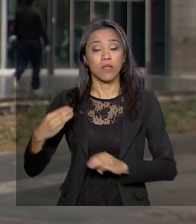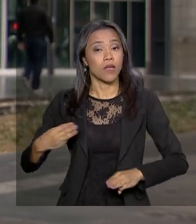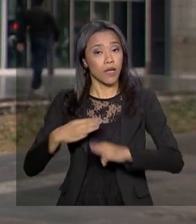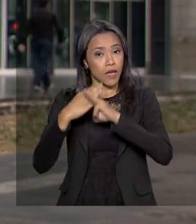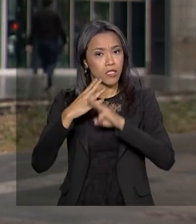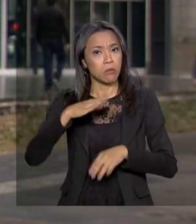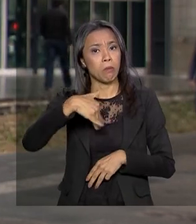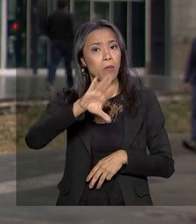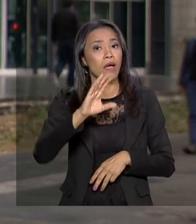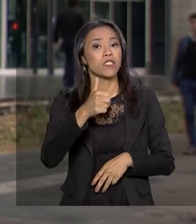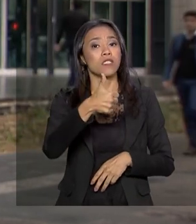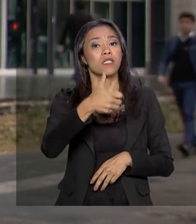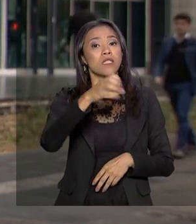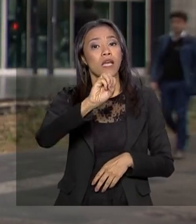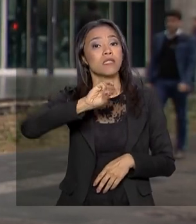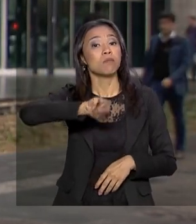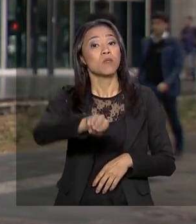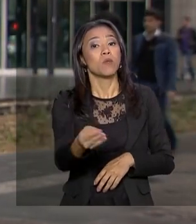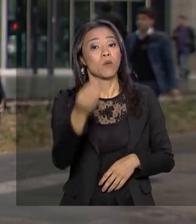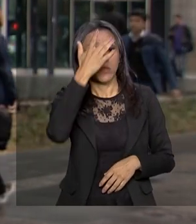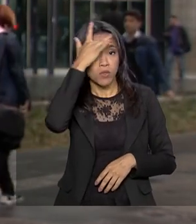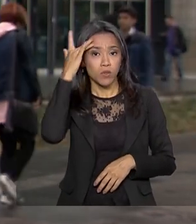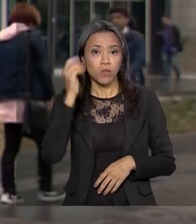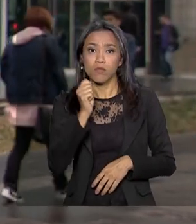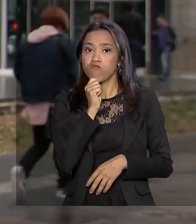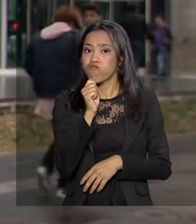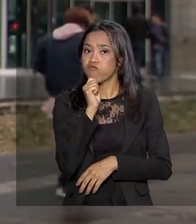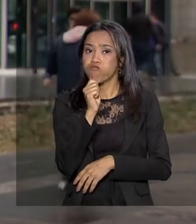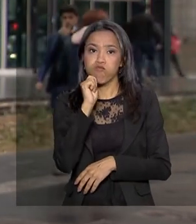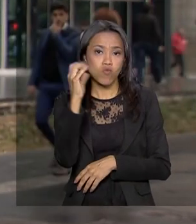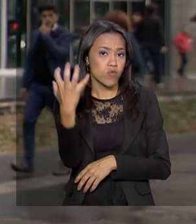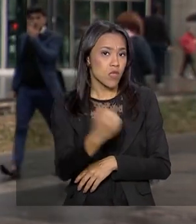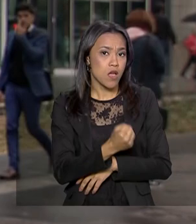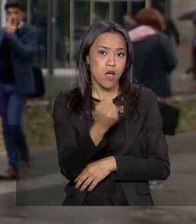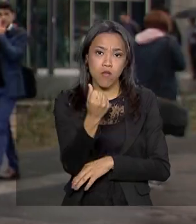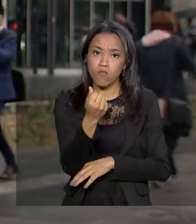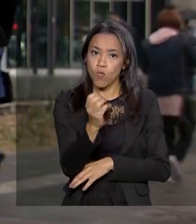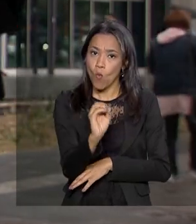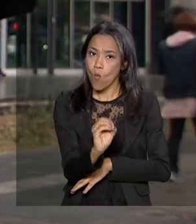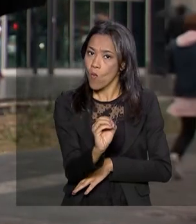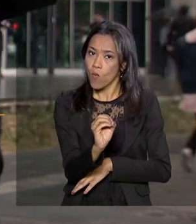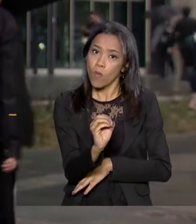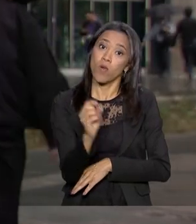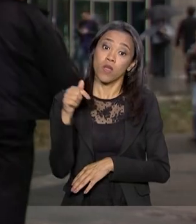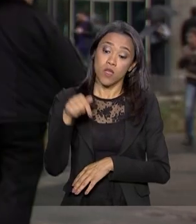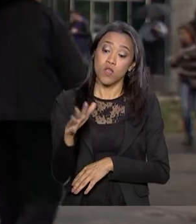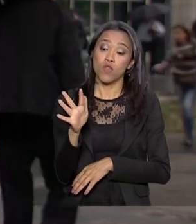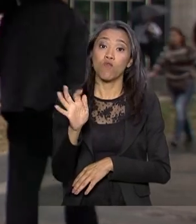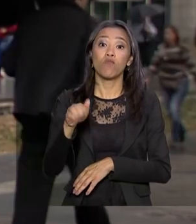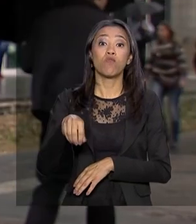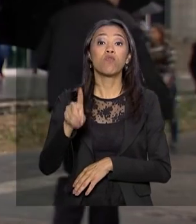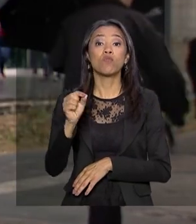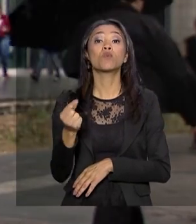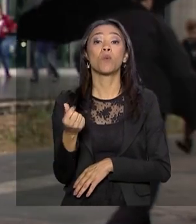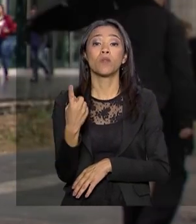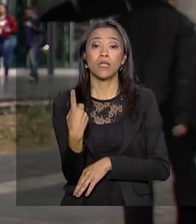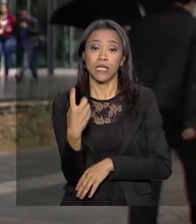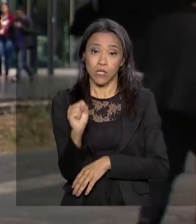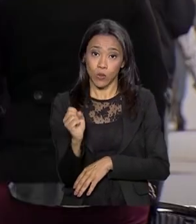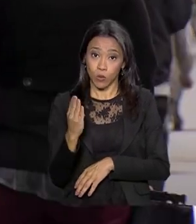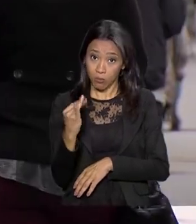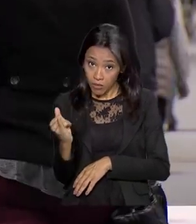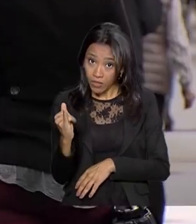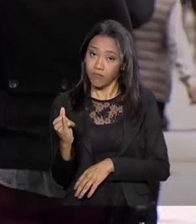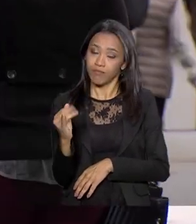mais de 10 milhões de trabalhadores não fizeram o saque desde então. E o fundo soma mais de 18 bilhões de reais.